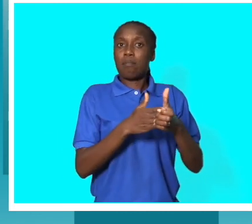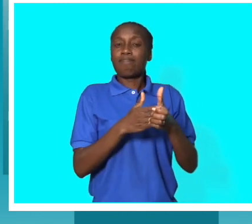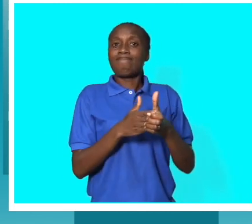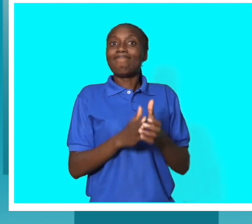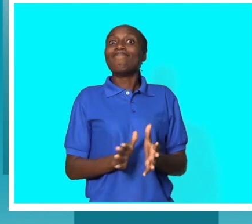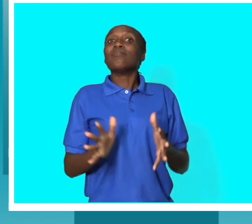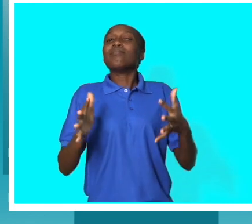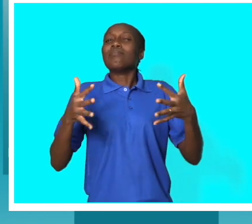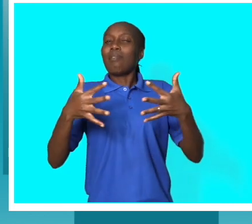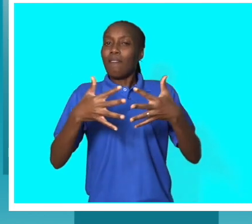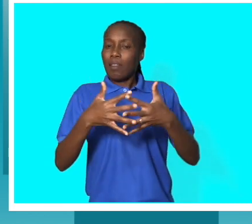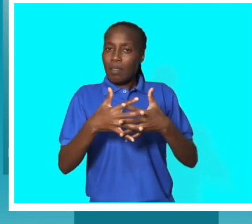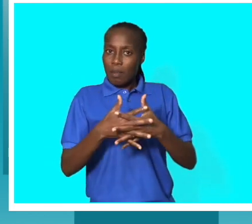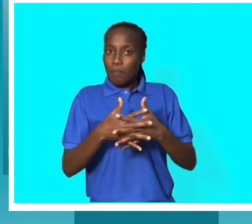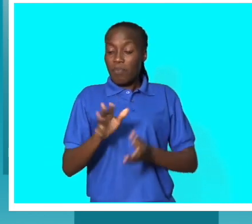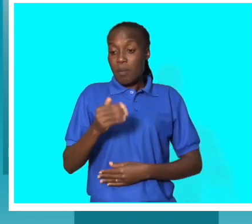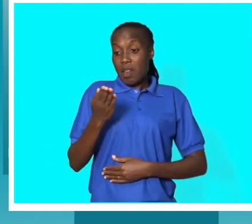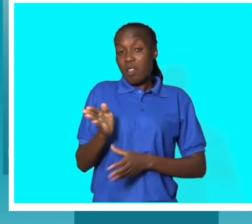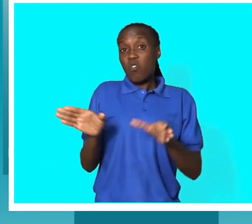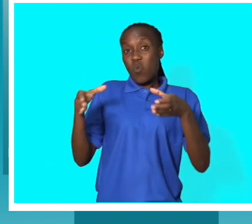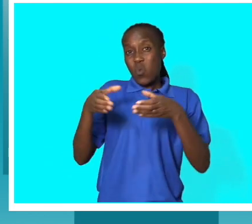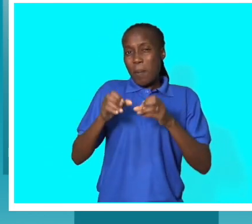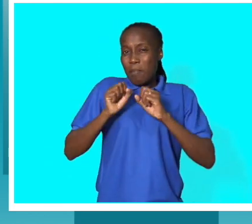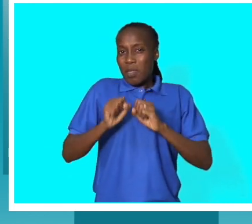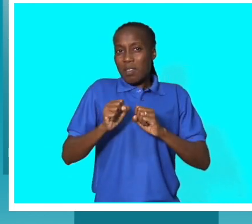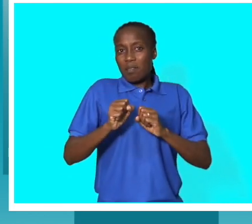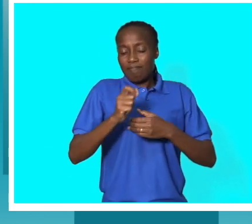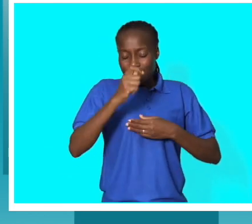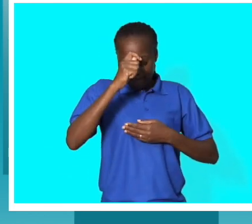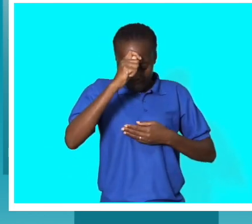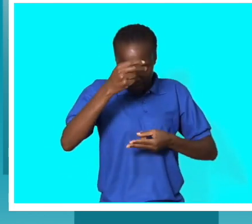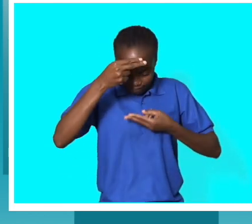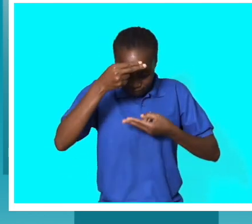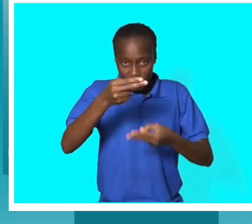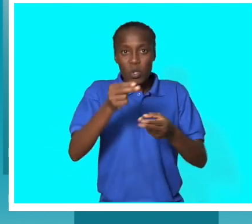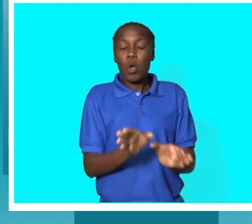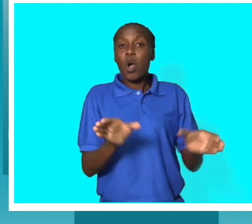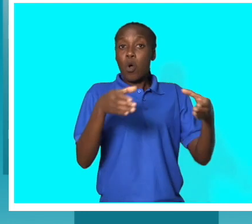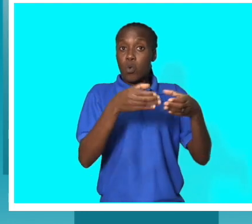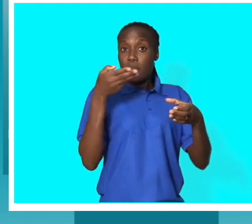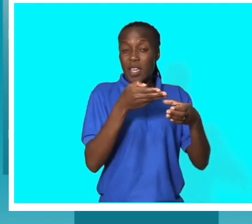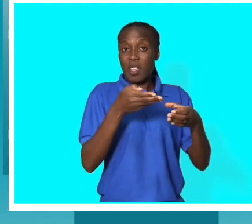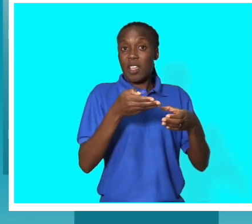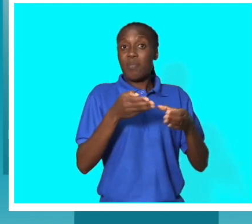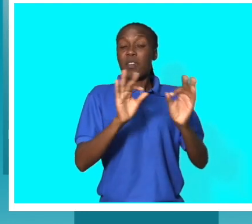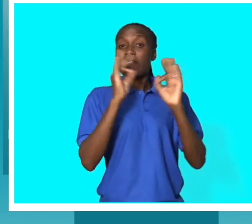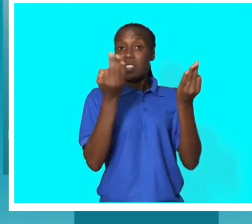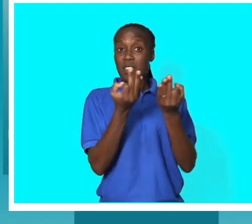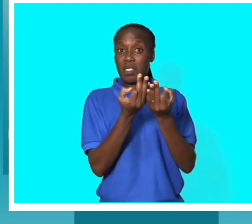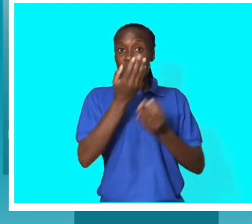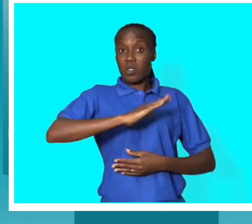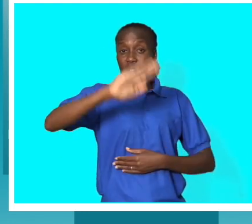Futebol vai providenciar dentro do possível. Estamos a trabalhar para que nós possamos providenciar